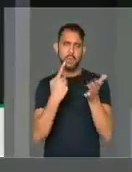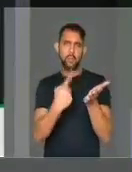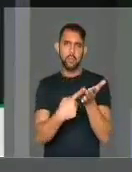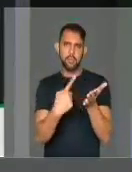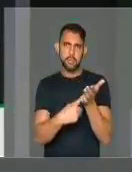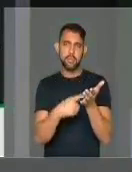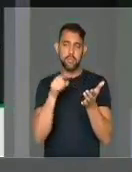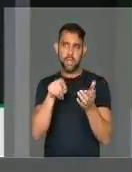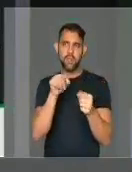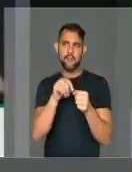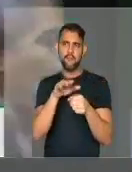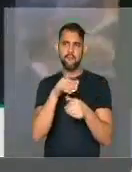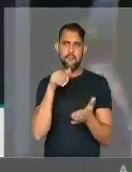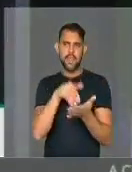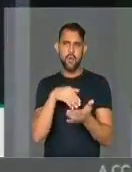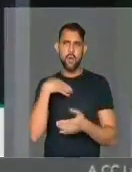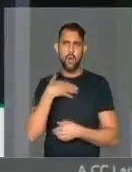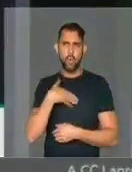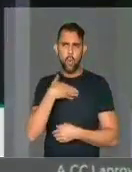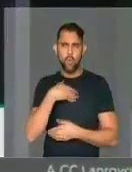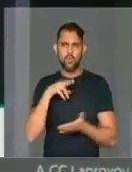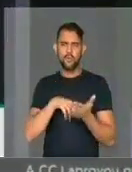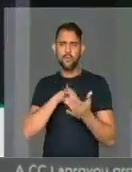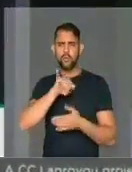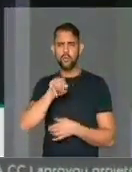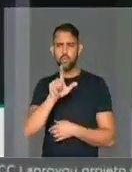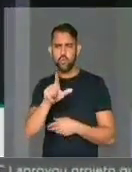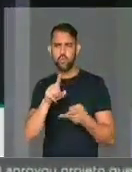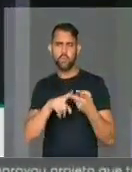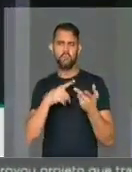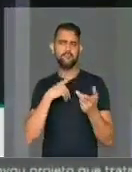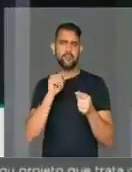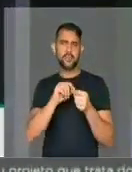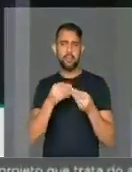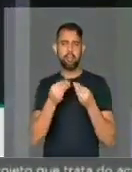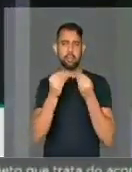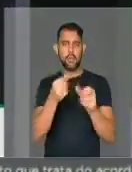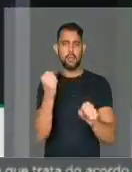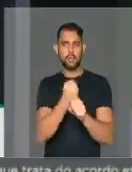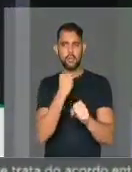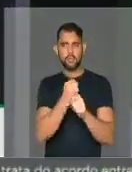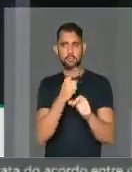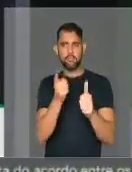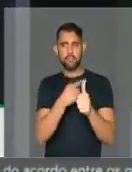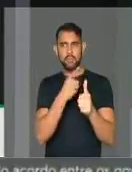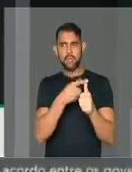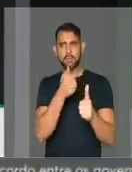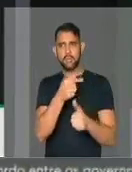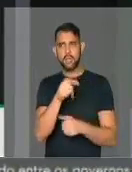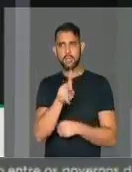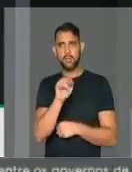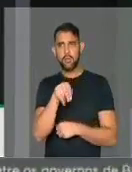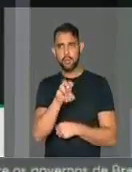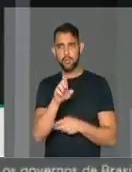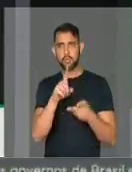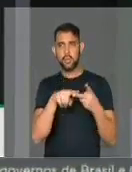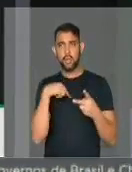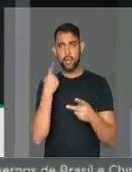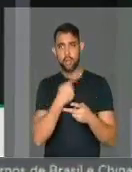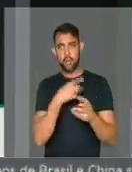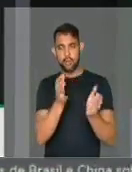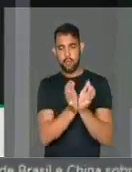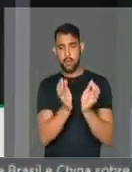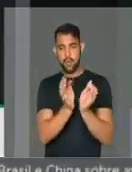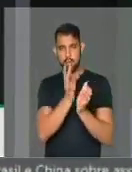compromisso de ali, final de agosto, final de julho para agosto, fazer a entrega dos primeiros sete quilômetros. E nós,